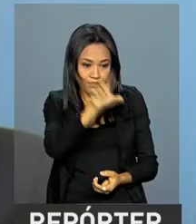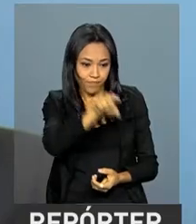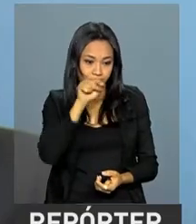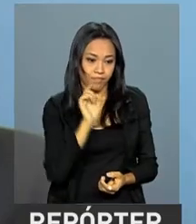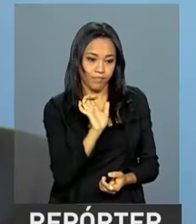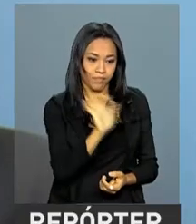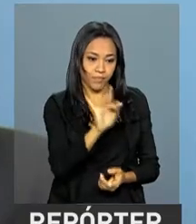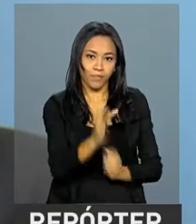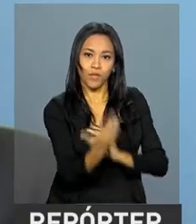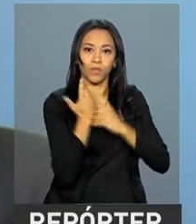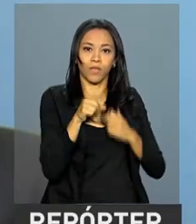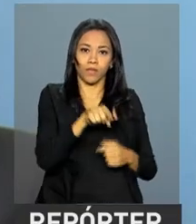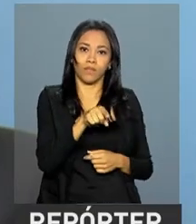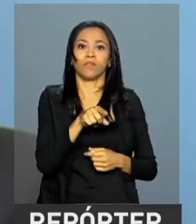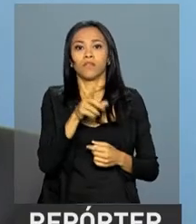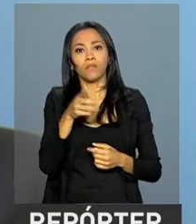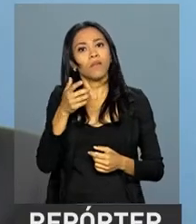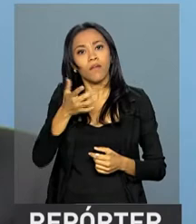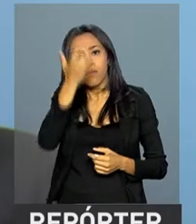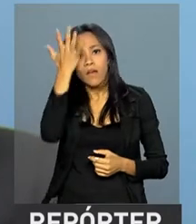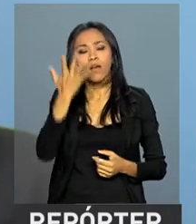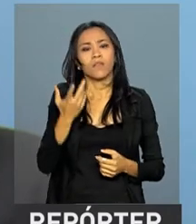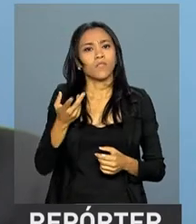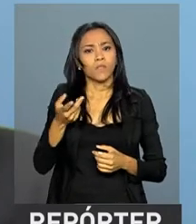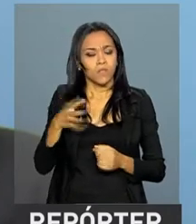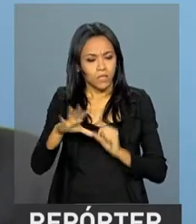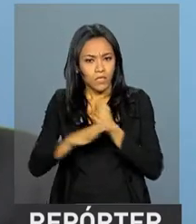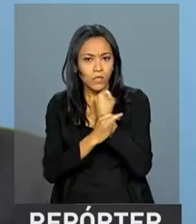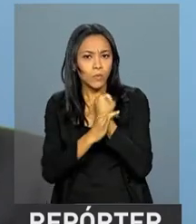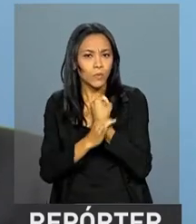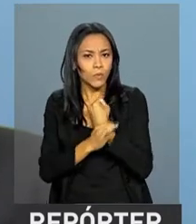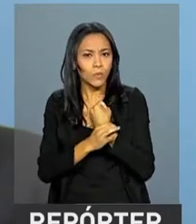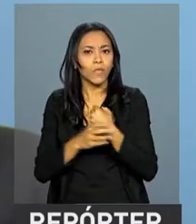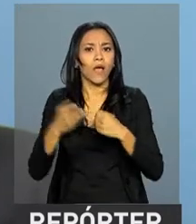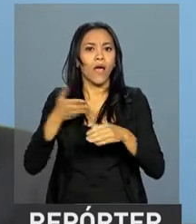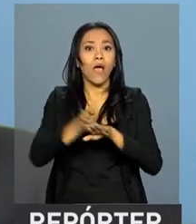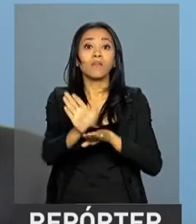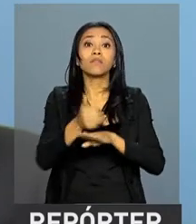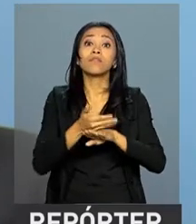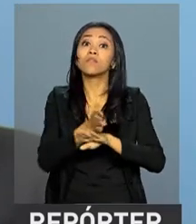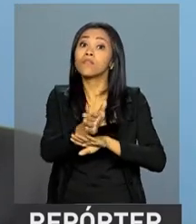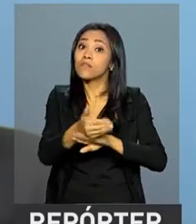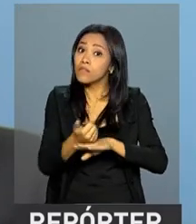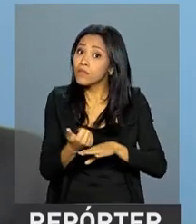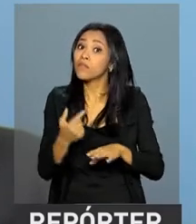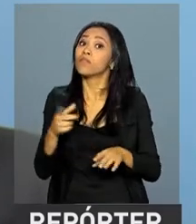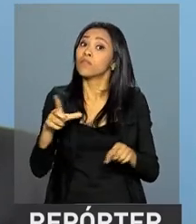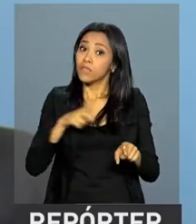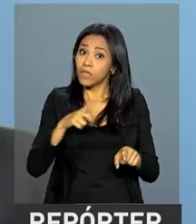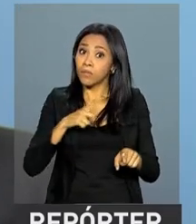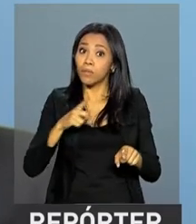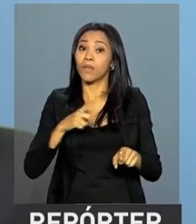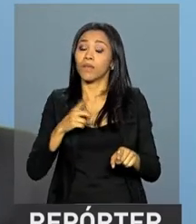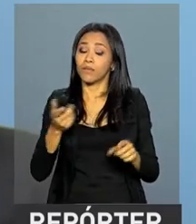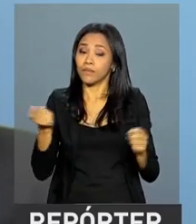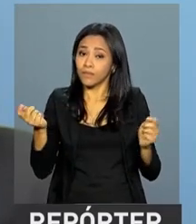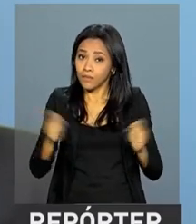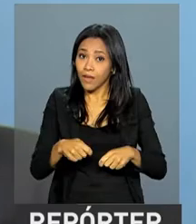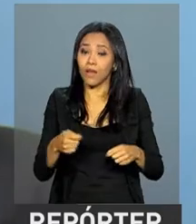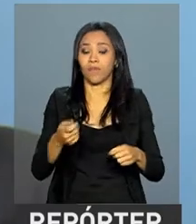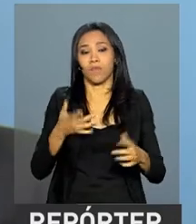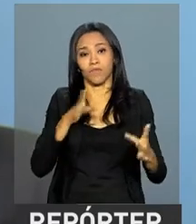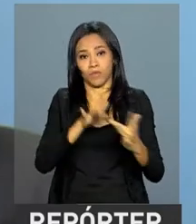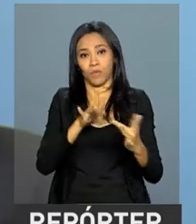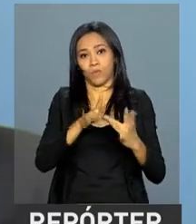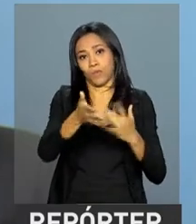Além disso, proporciona também uma navegação segura, acessível e dinâmica, como requer este novo momento